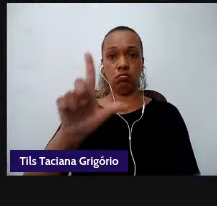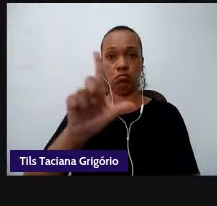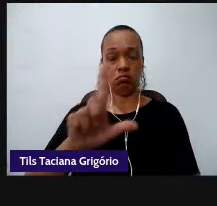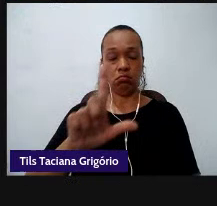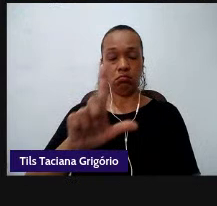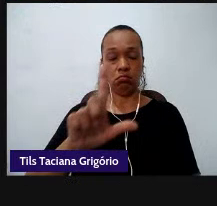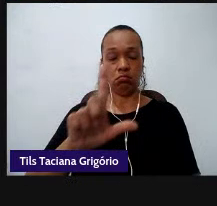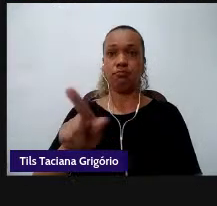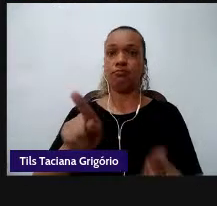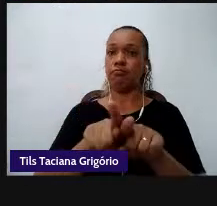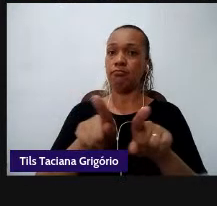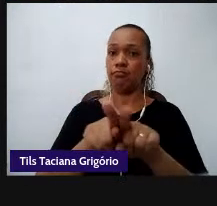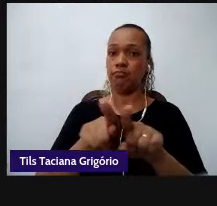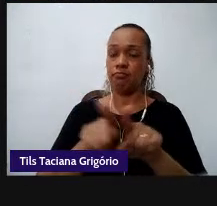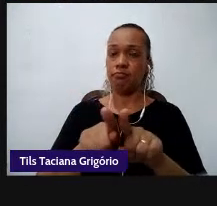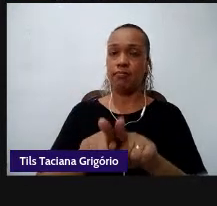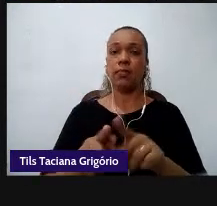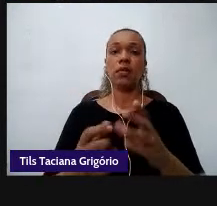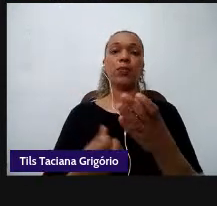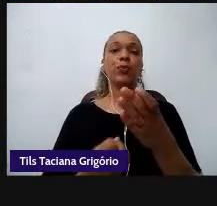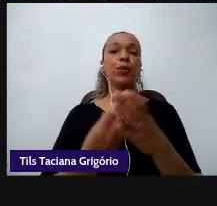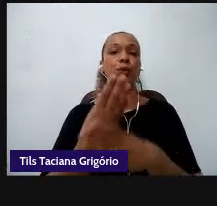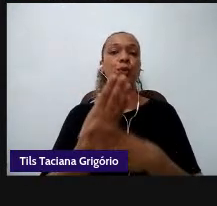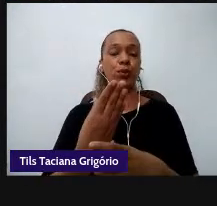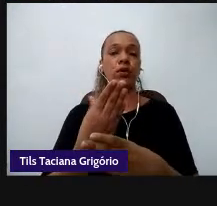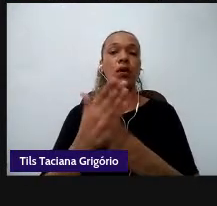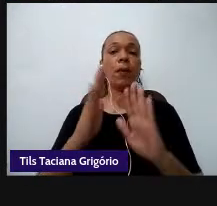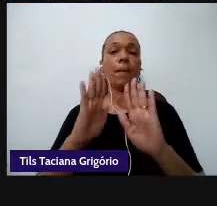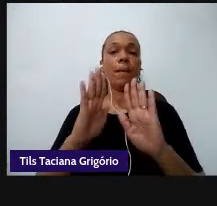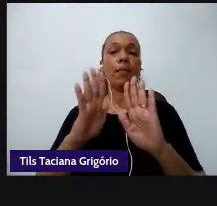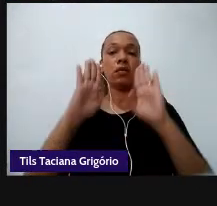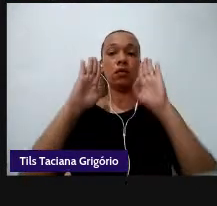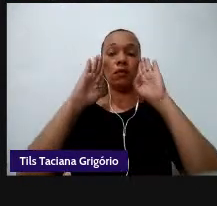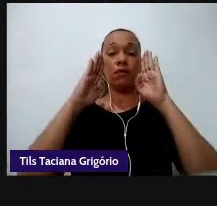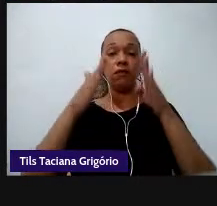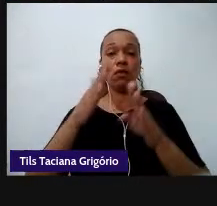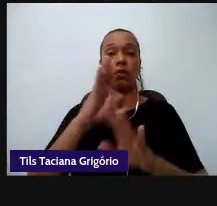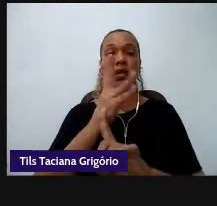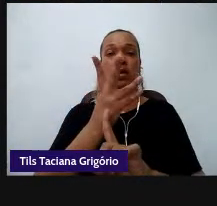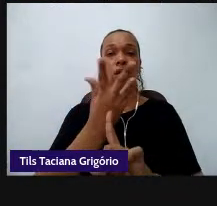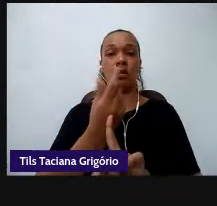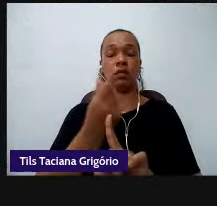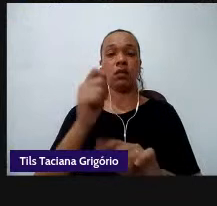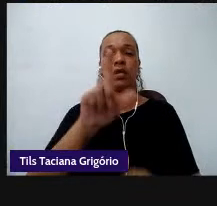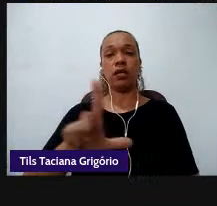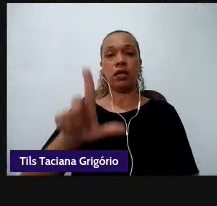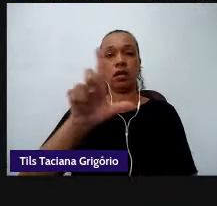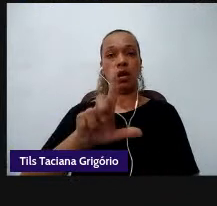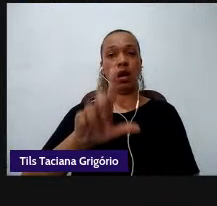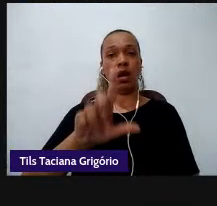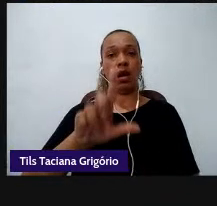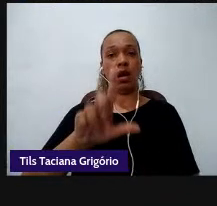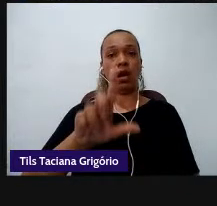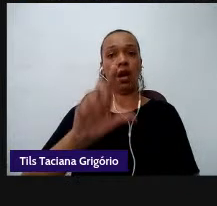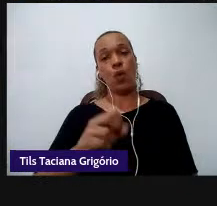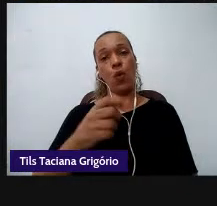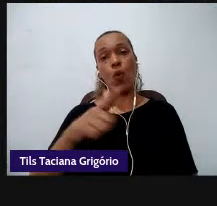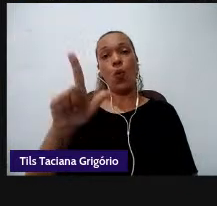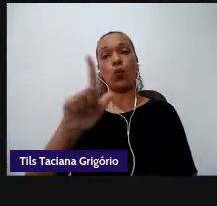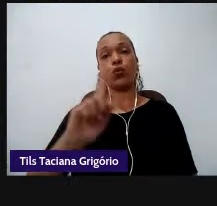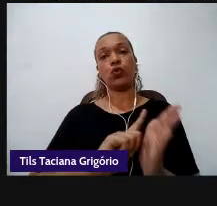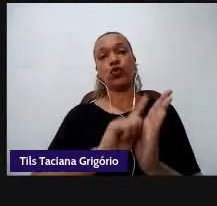no campo de produção mas agora voltado para o campo artístico literário outros gêneros novos